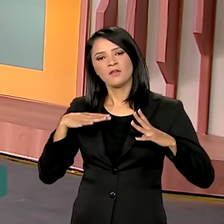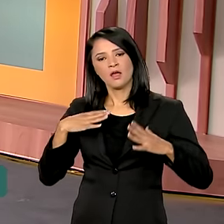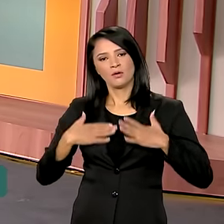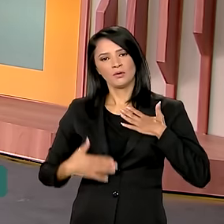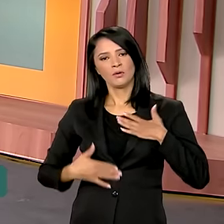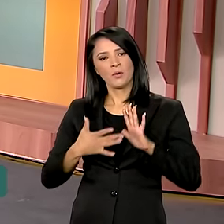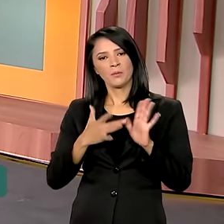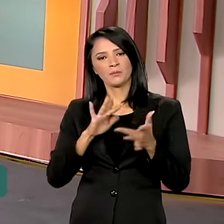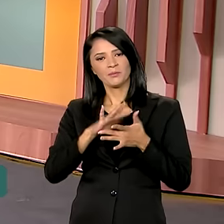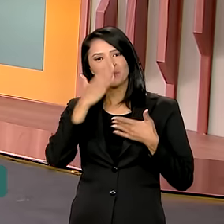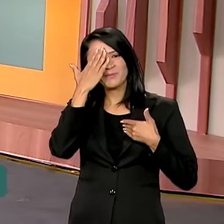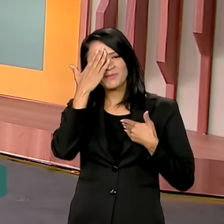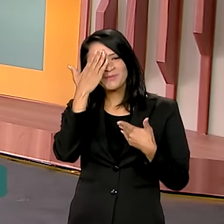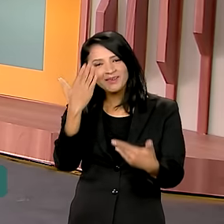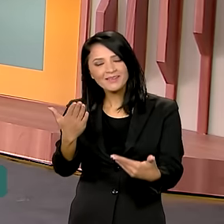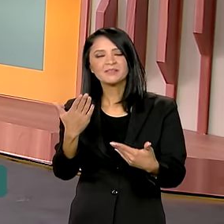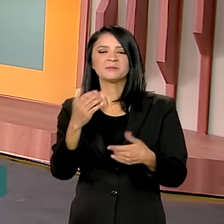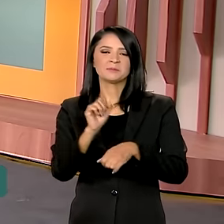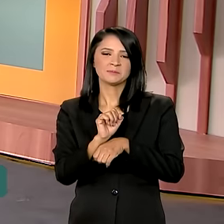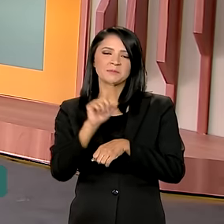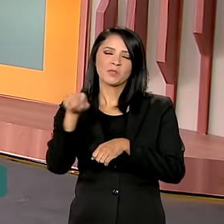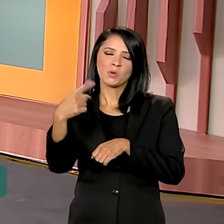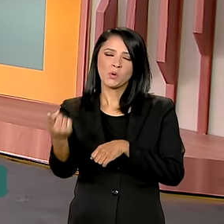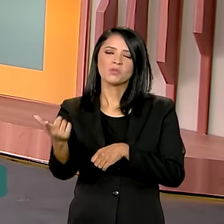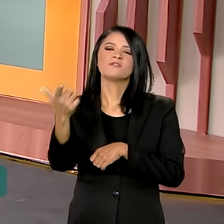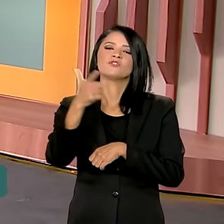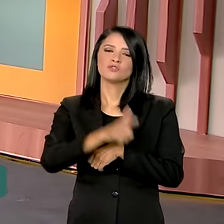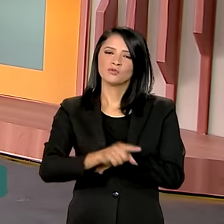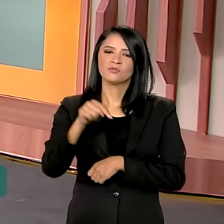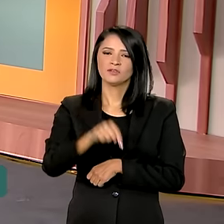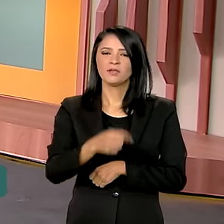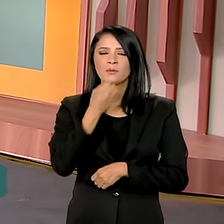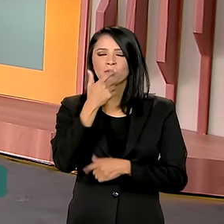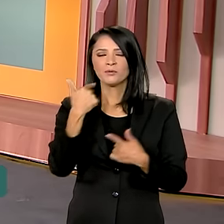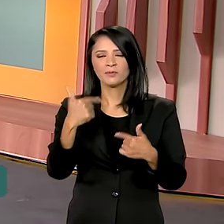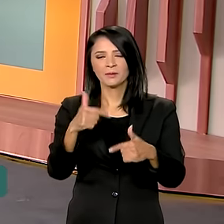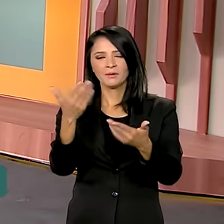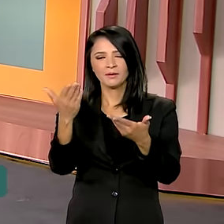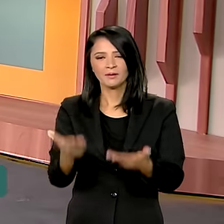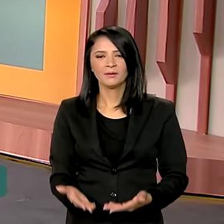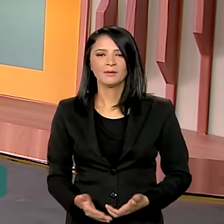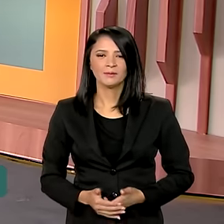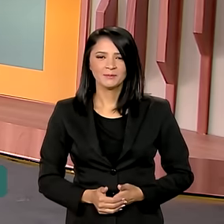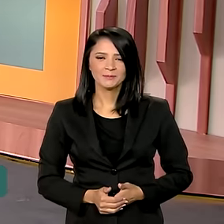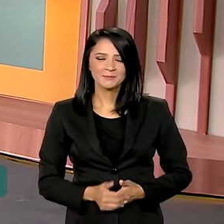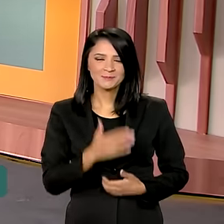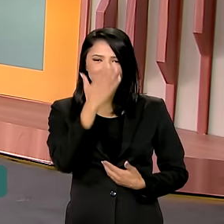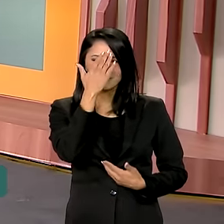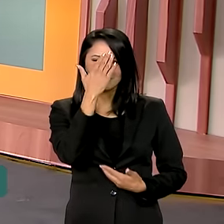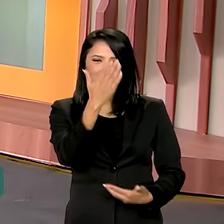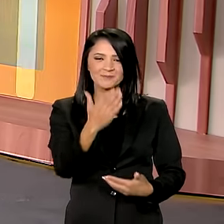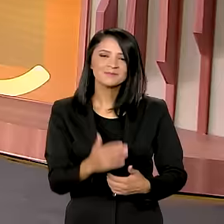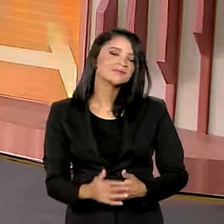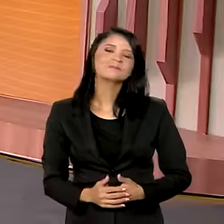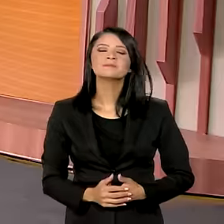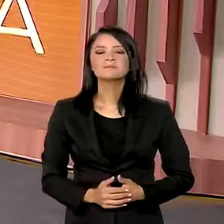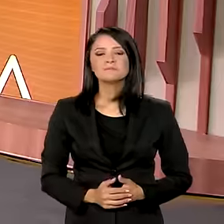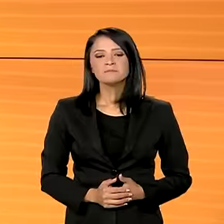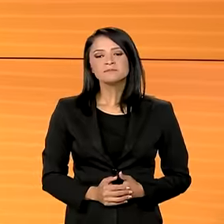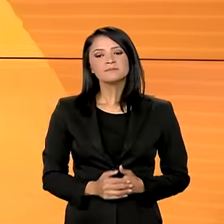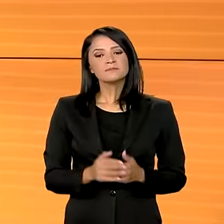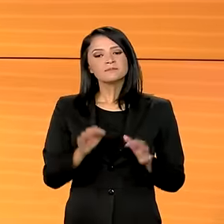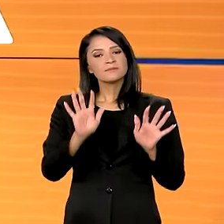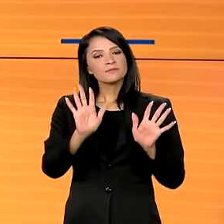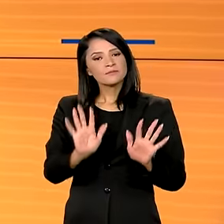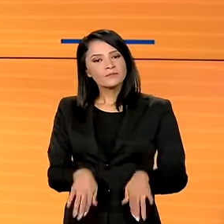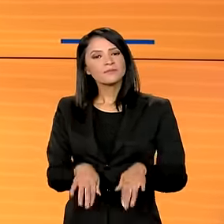Muito obrigada pela participação, aguardo o senhor numa próxima oportunidade e bom trabalho para vocês. Obrigado. É isso, e